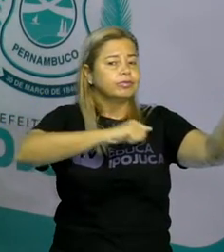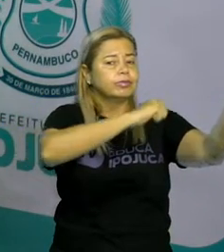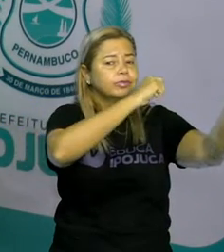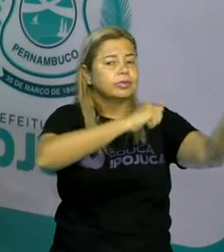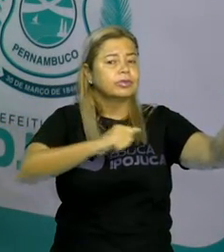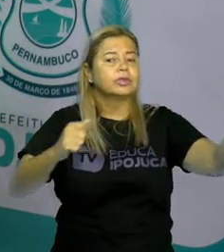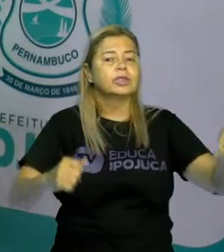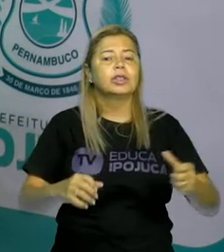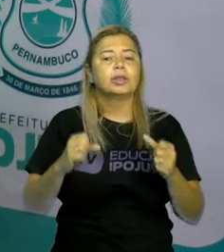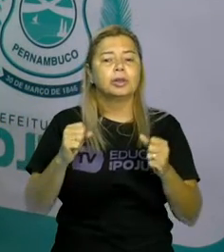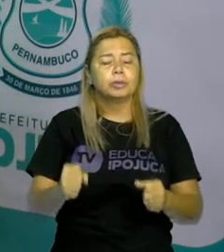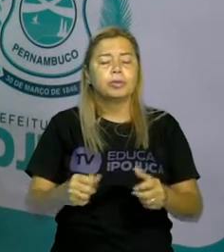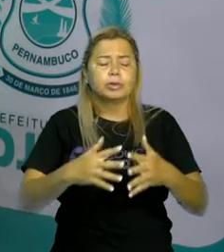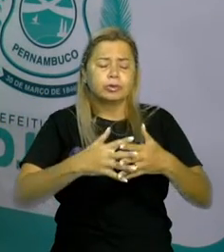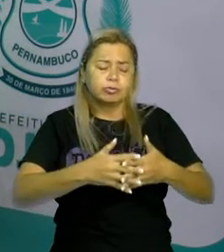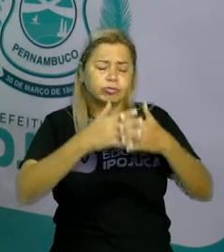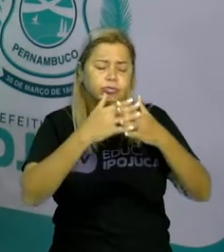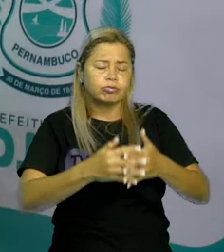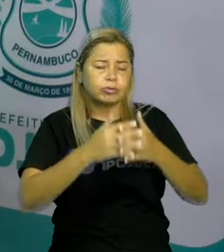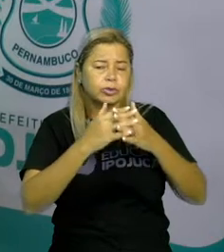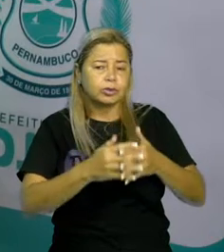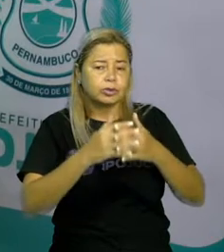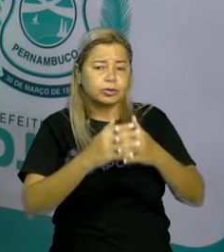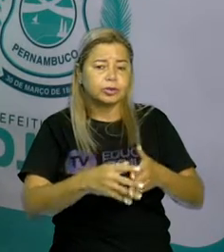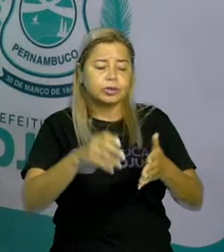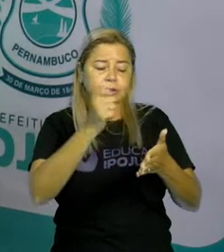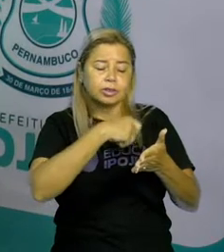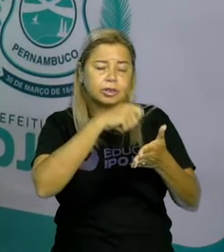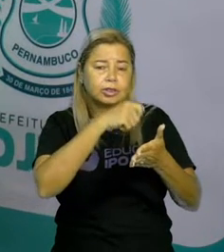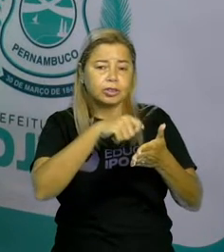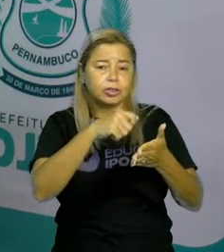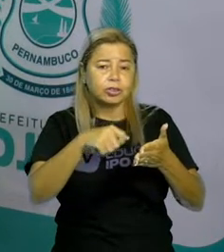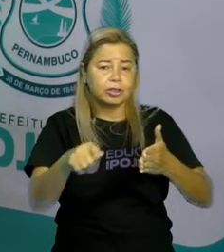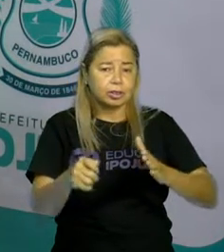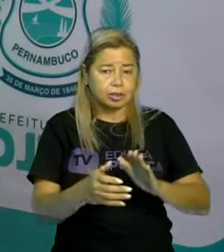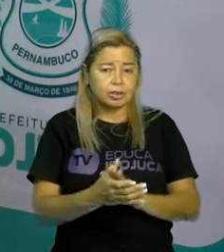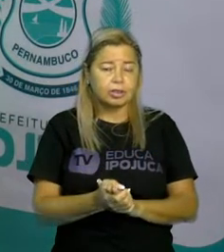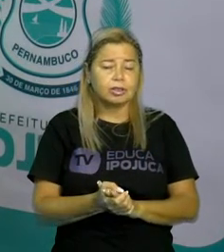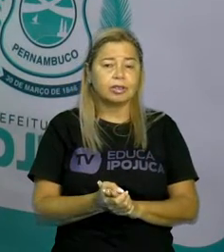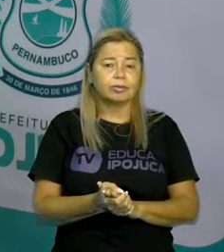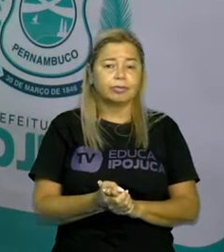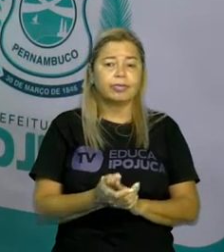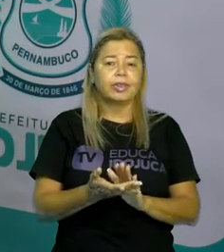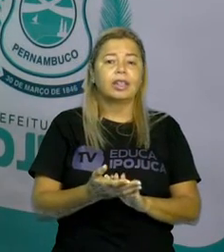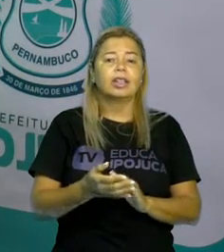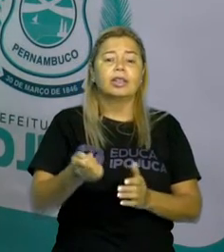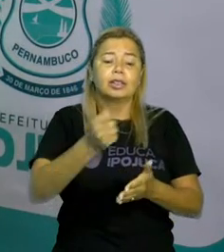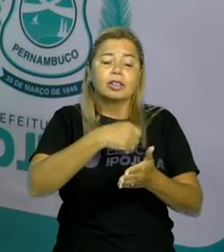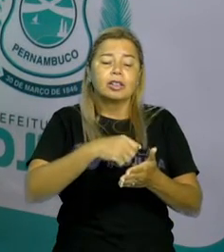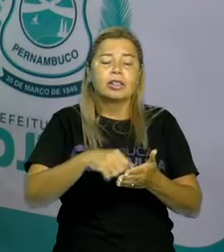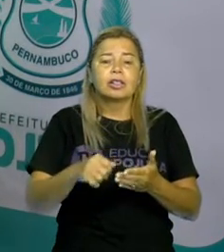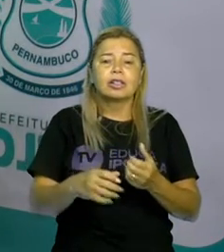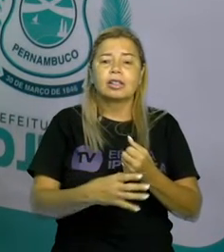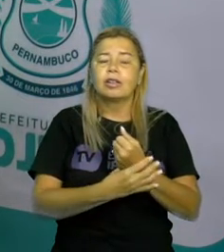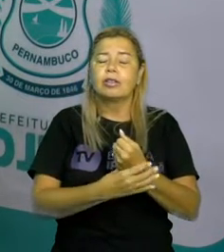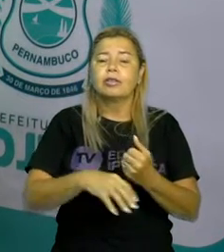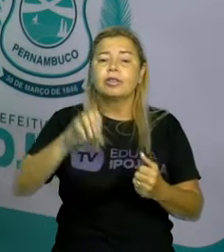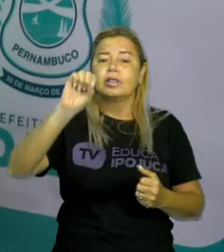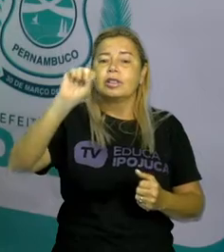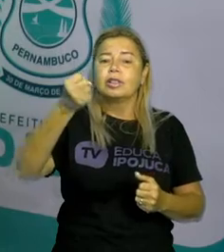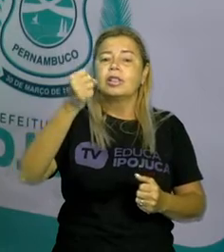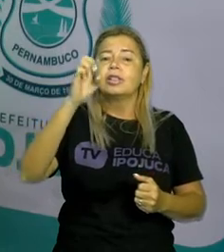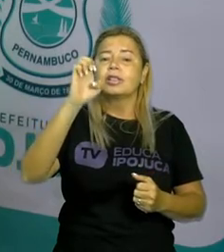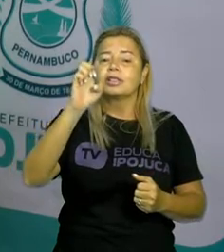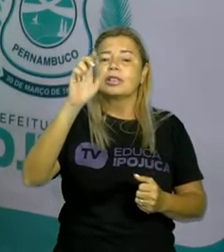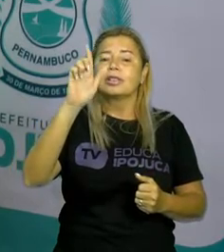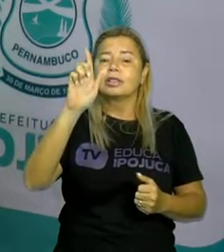com seguro e seguro. A gente escreve seguro, mas a gente lê